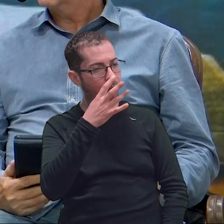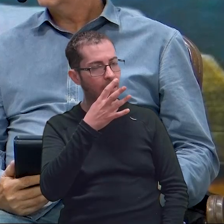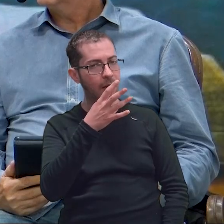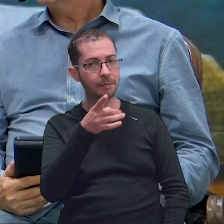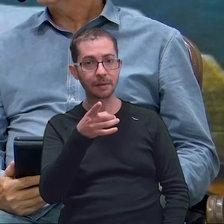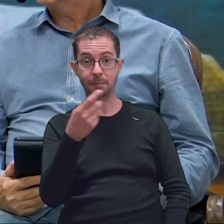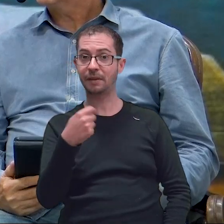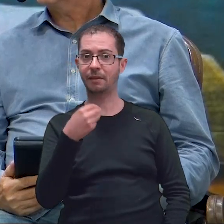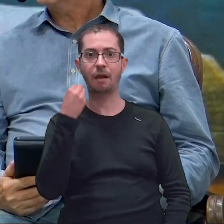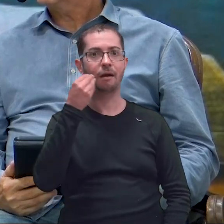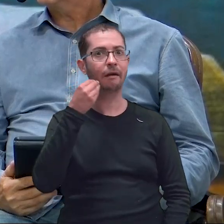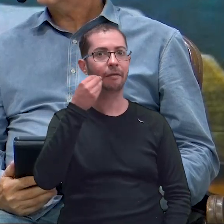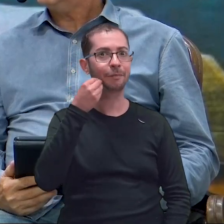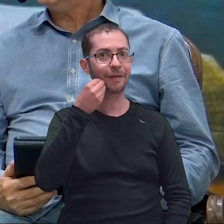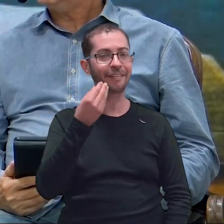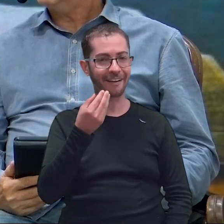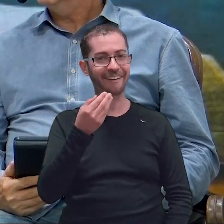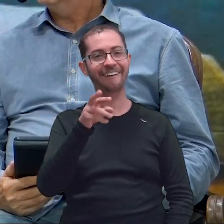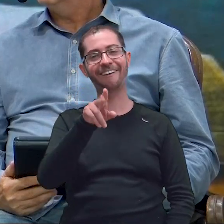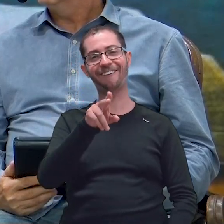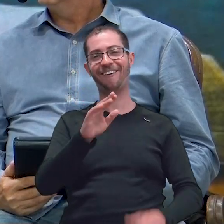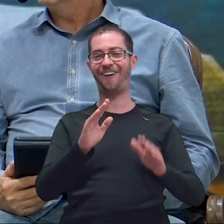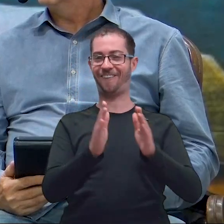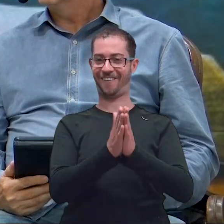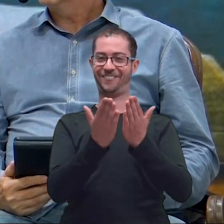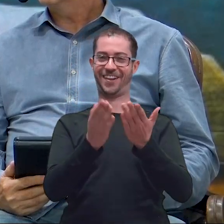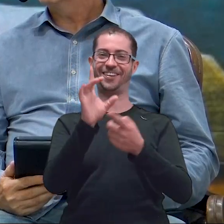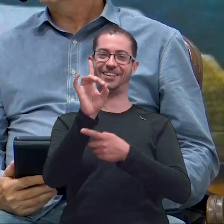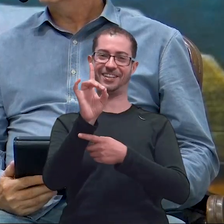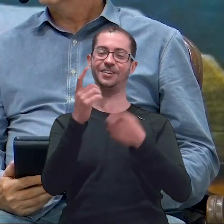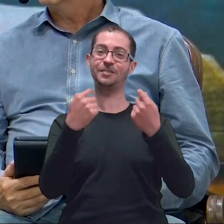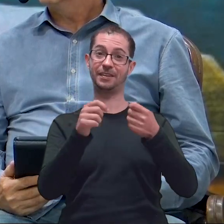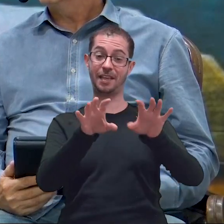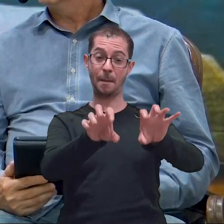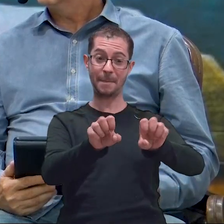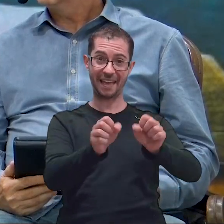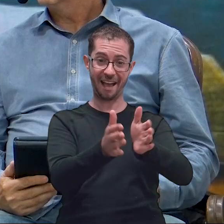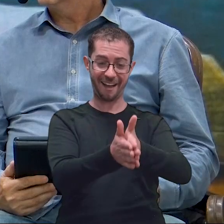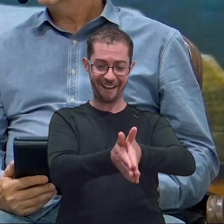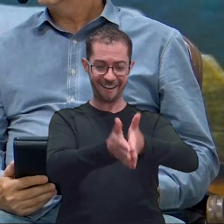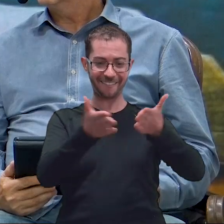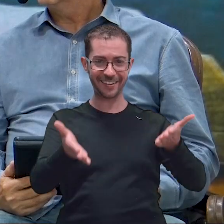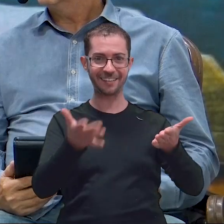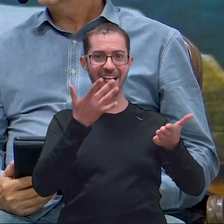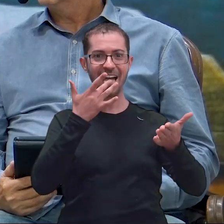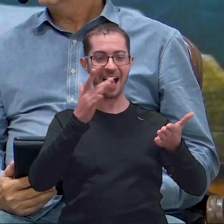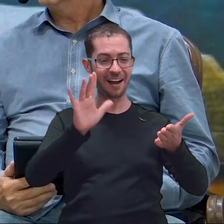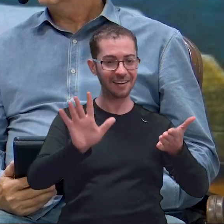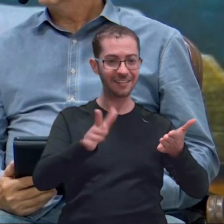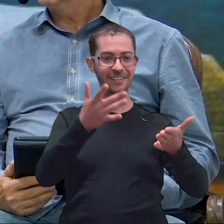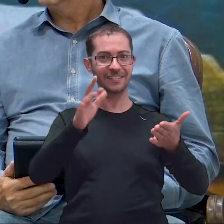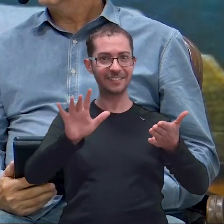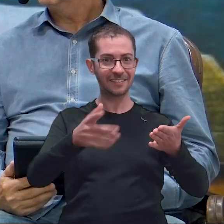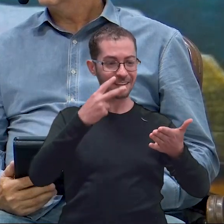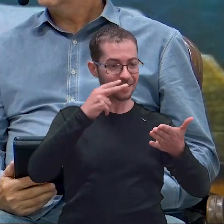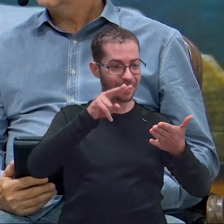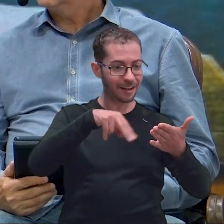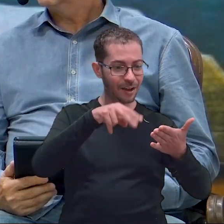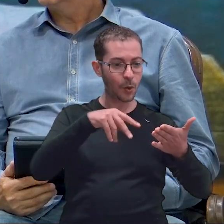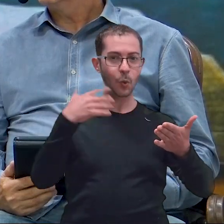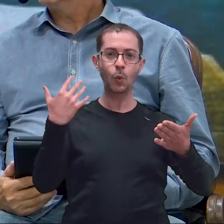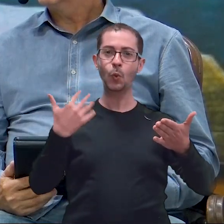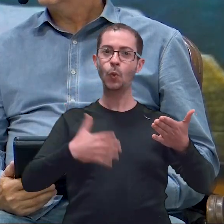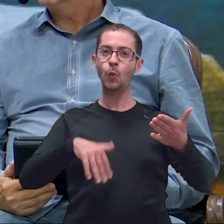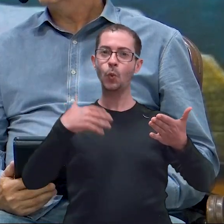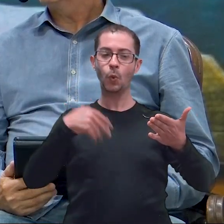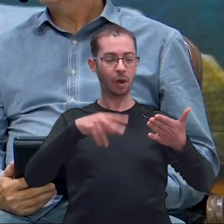maravilhosa. Agora, a palavra de Deus é assim. Se você não provar dela, se você não meditar nela, se você não orar, não passar tempo,